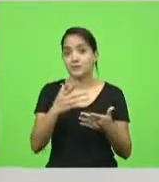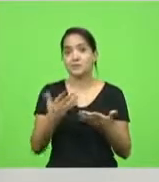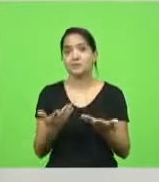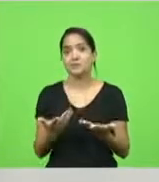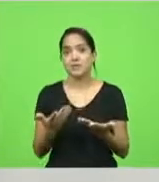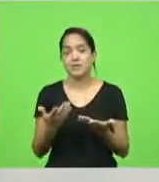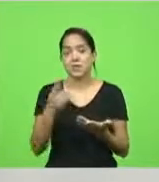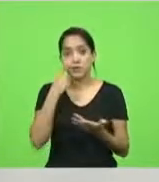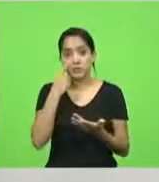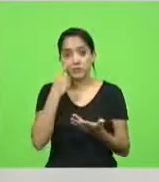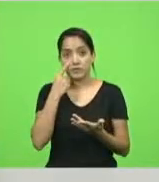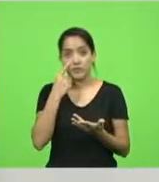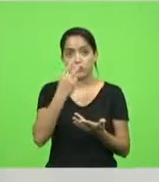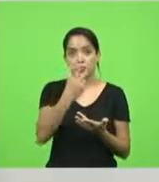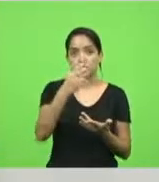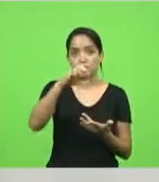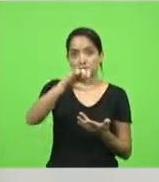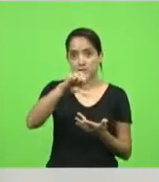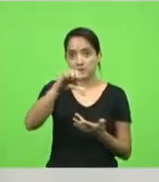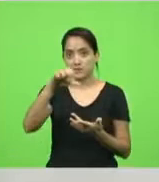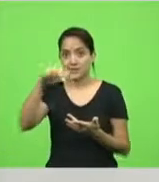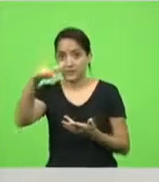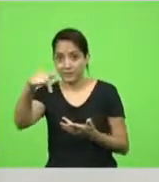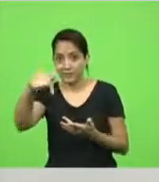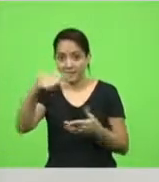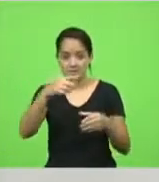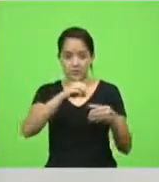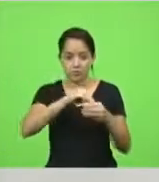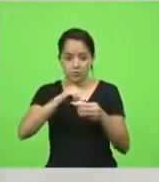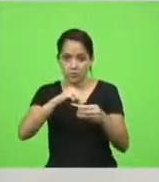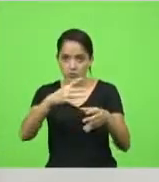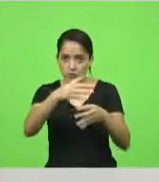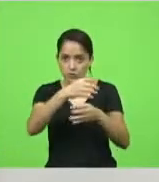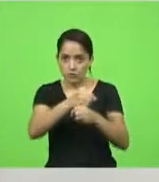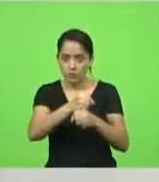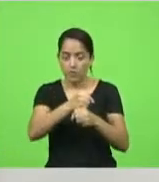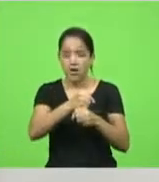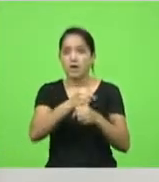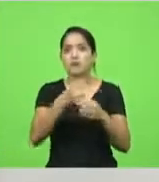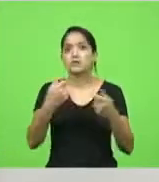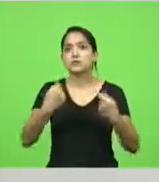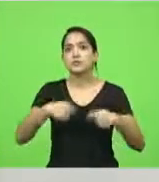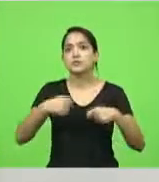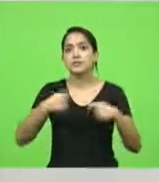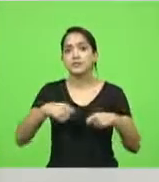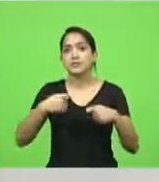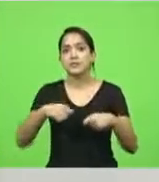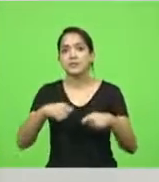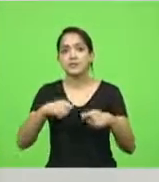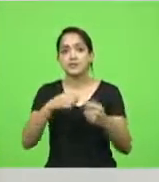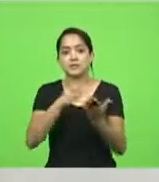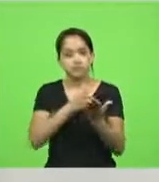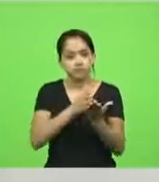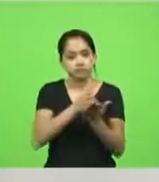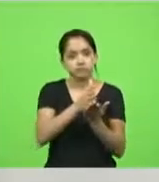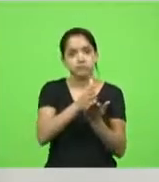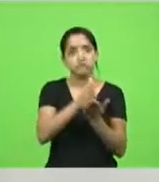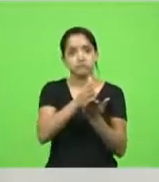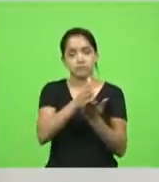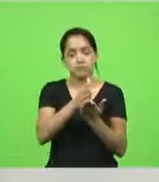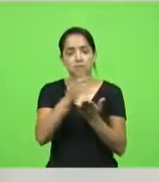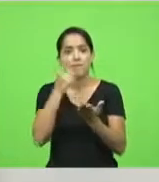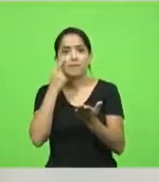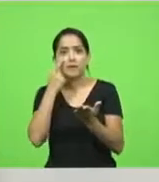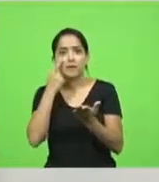297 municípios, nós temos que seguir essa linha de raciocínio para ver